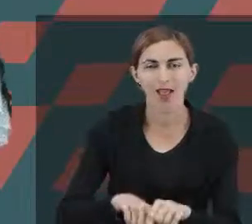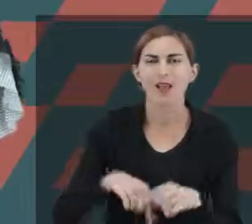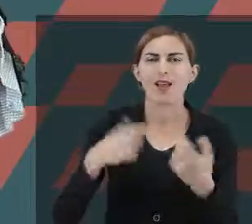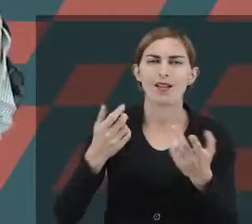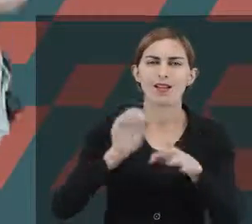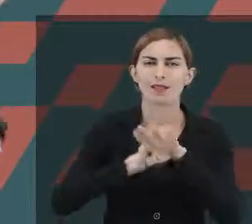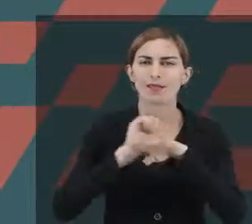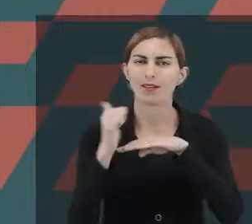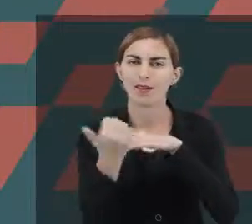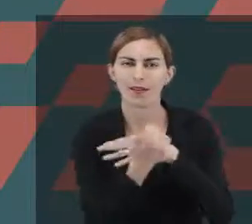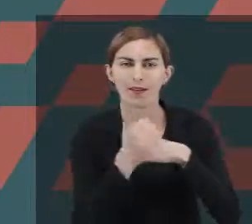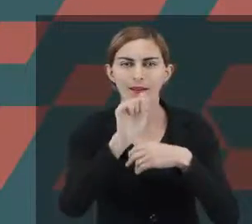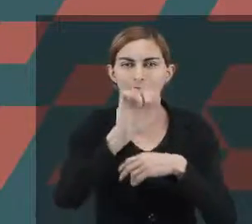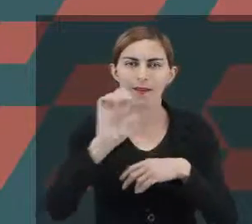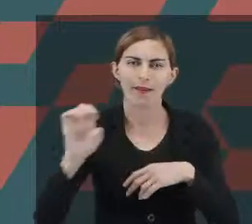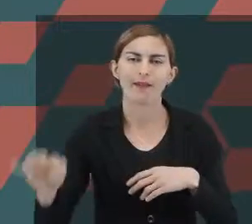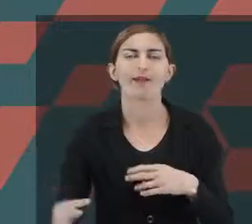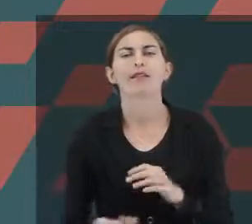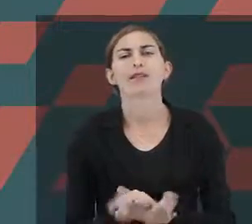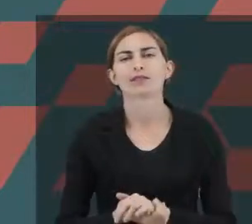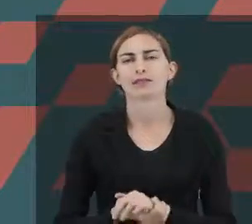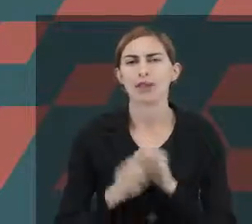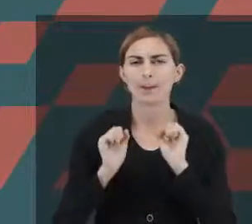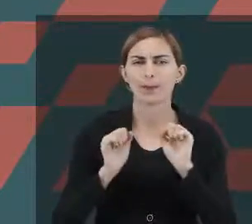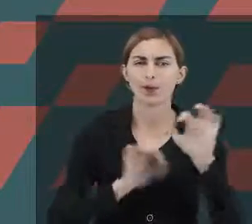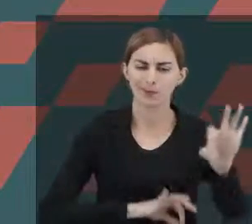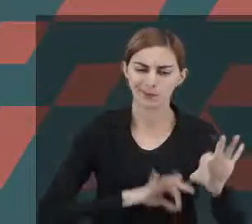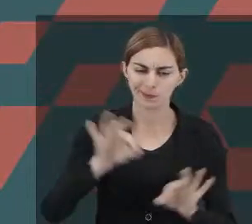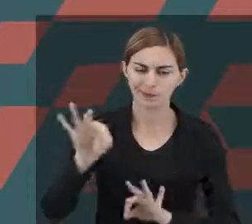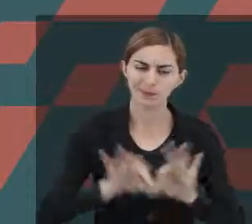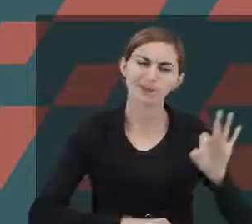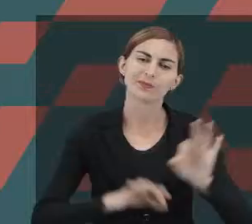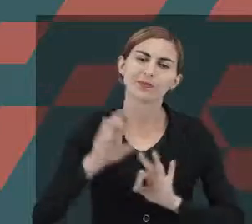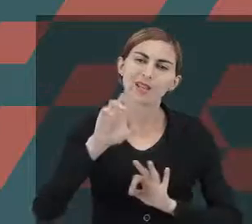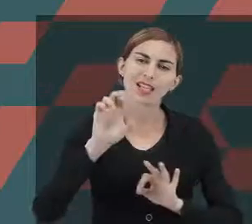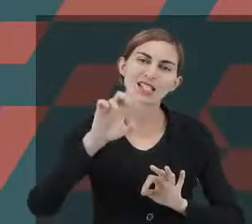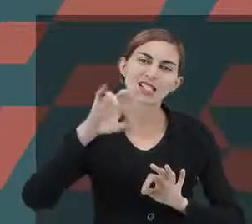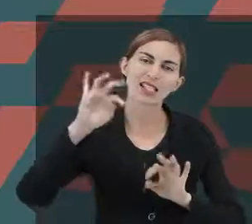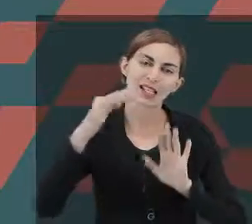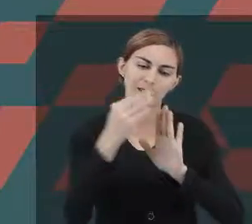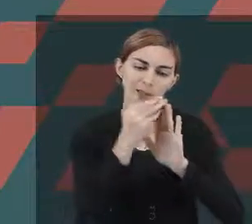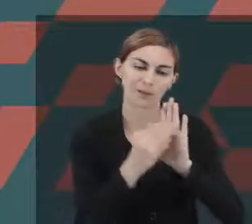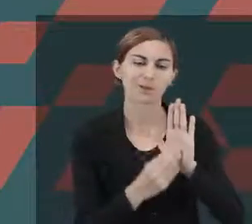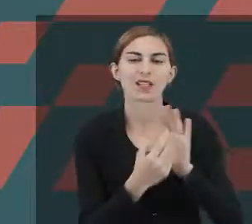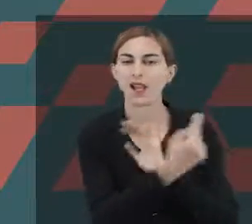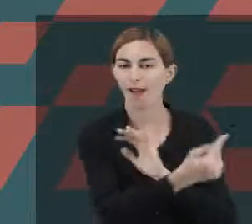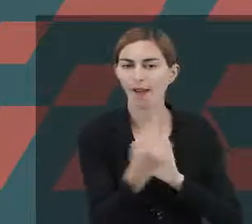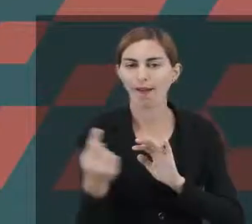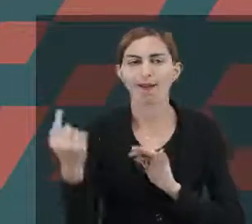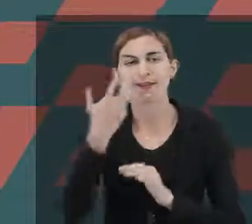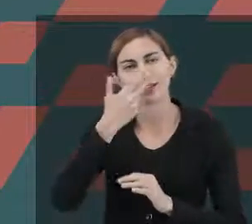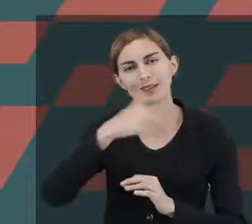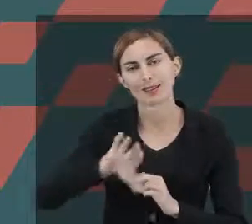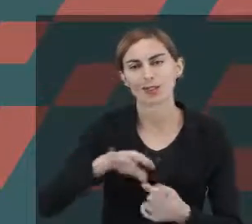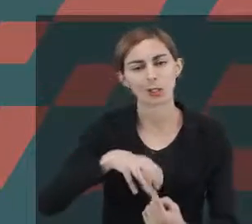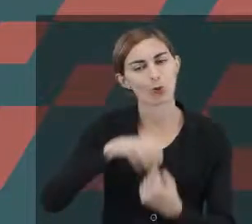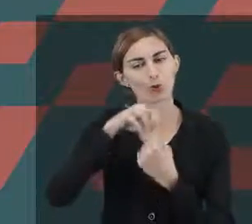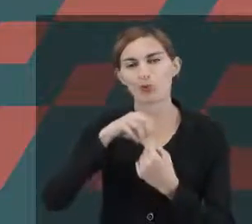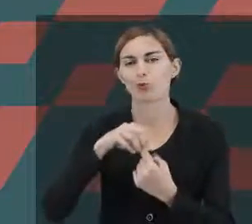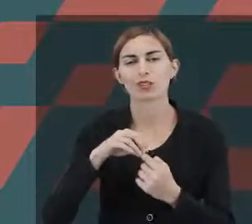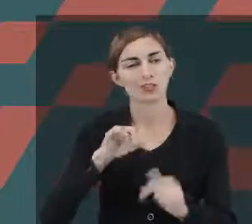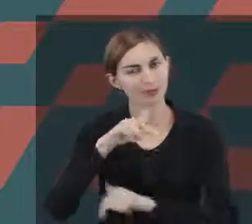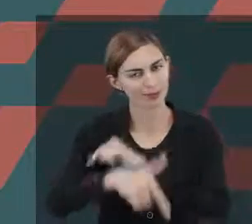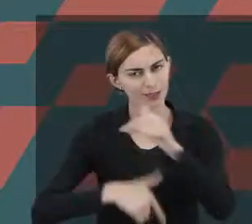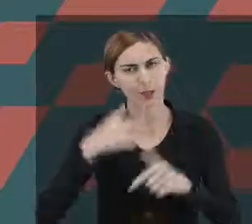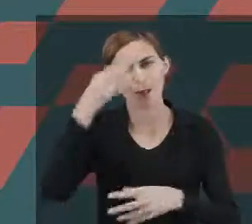aula, na sala de recurso, vai poder elaborar essa receita. E de acordo com cada criança. Porque cada um é único.